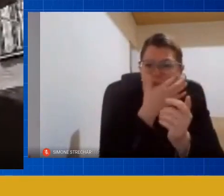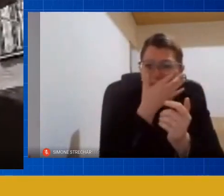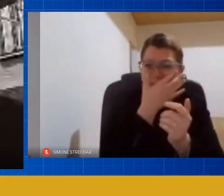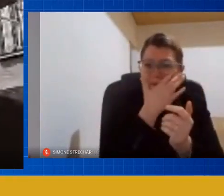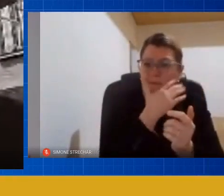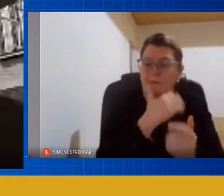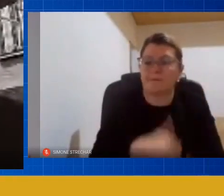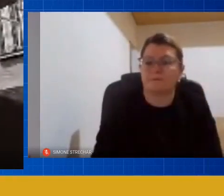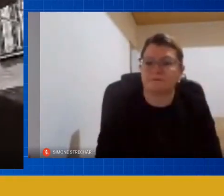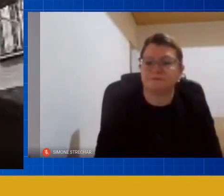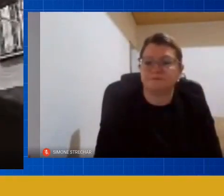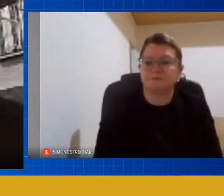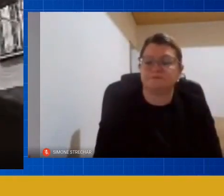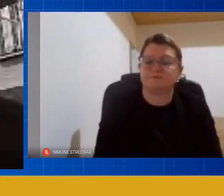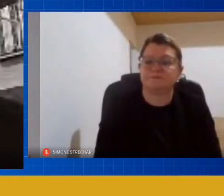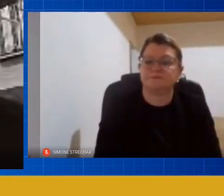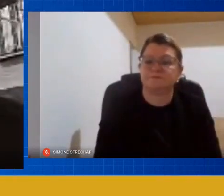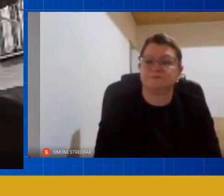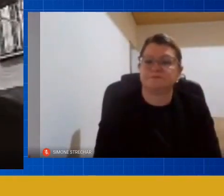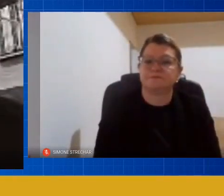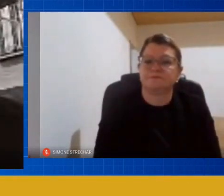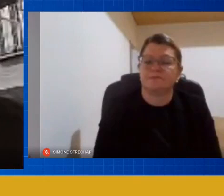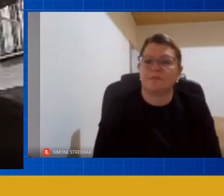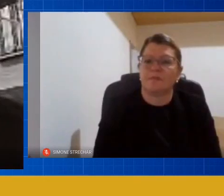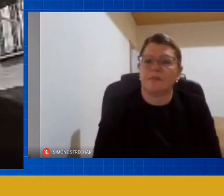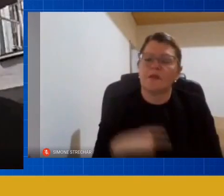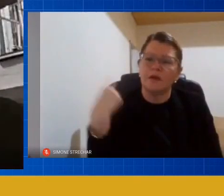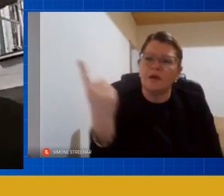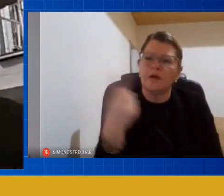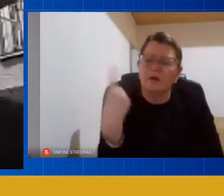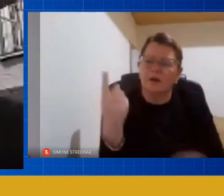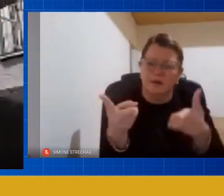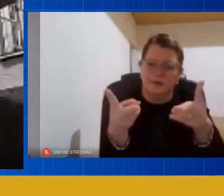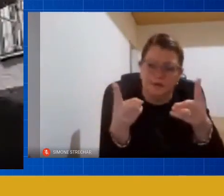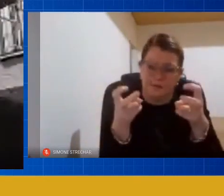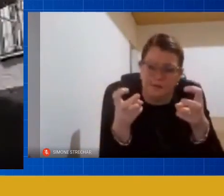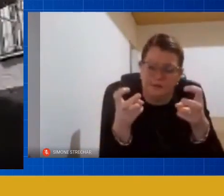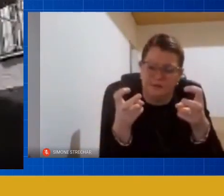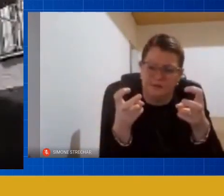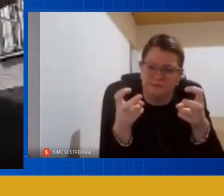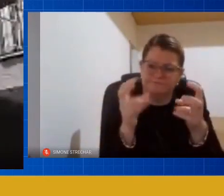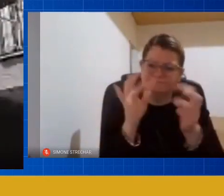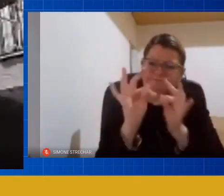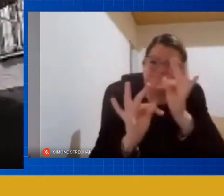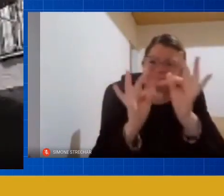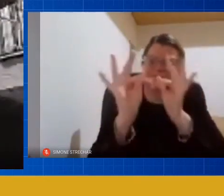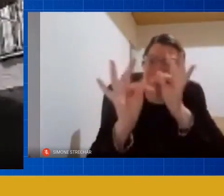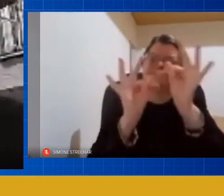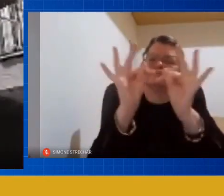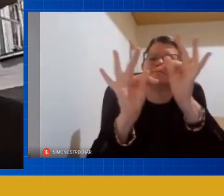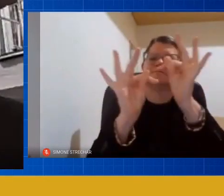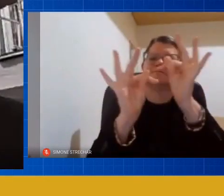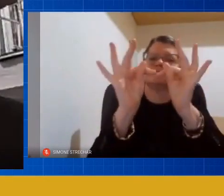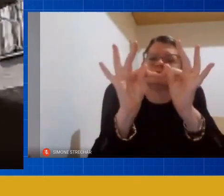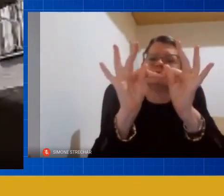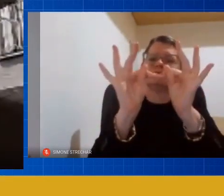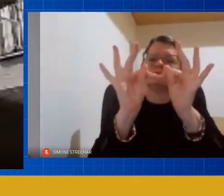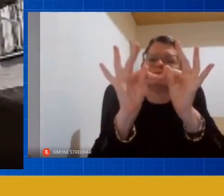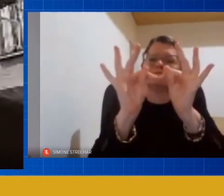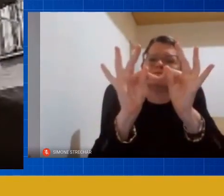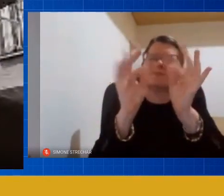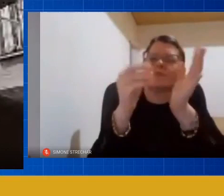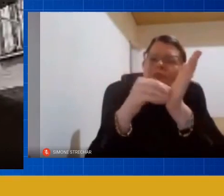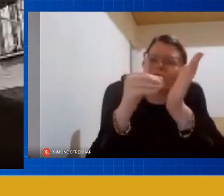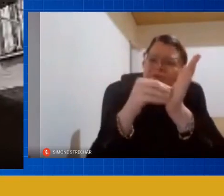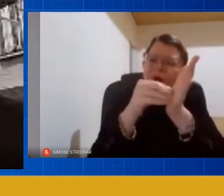nós parece que percebemos que nós o nosso uso das tecnologias não está acontecendo da forma